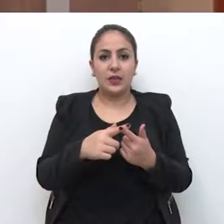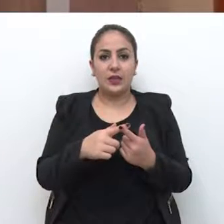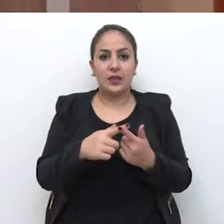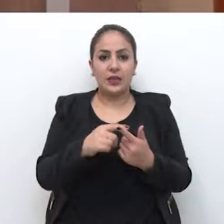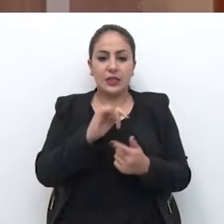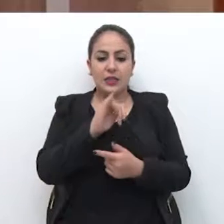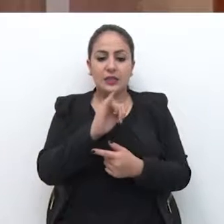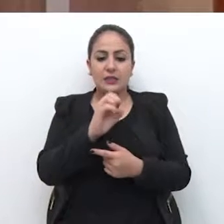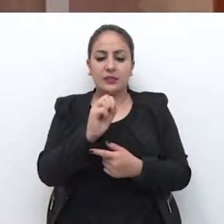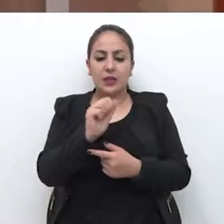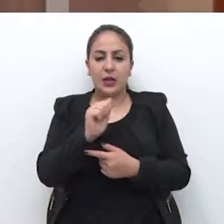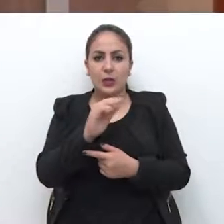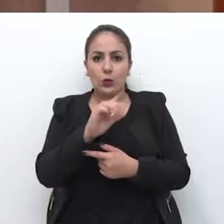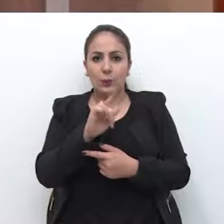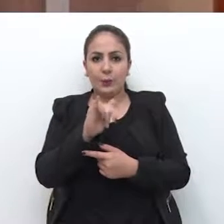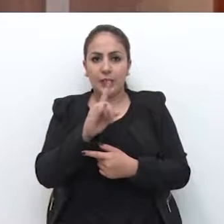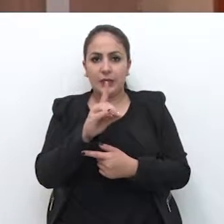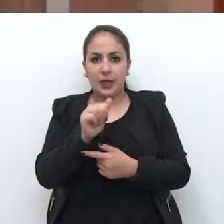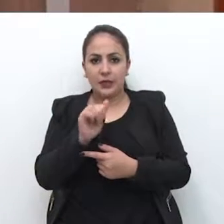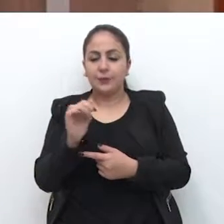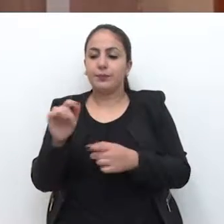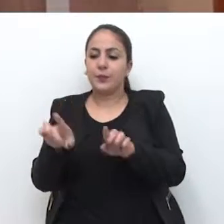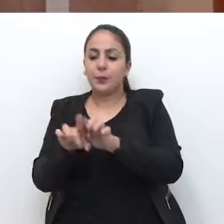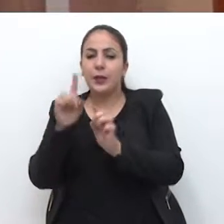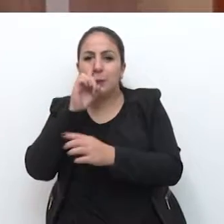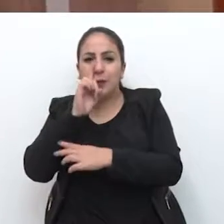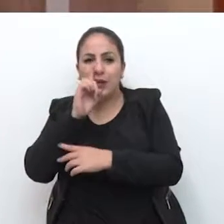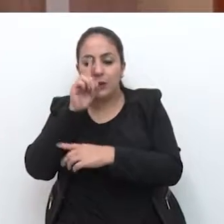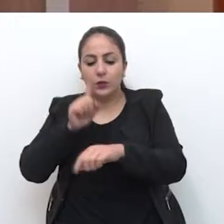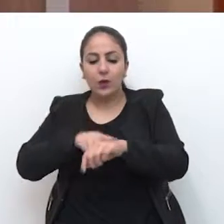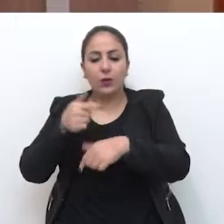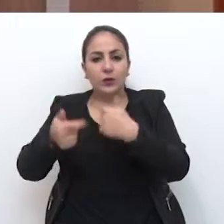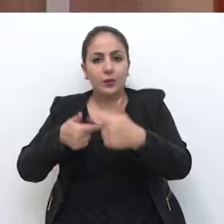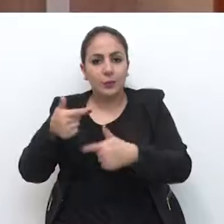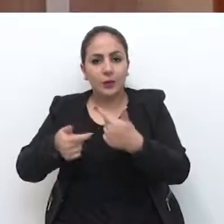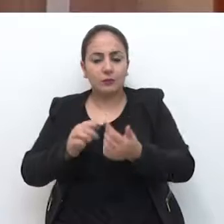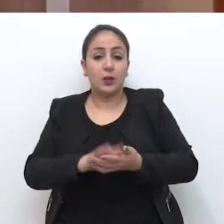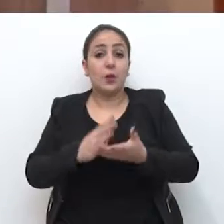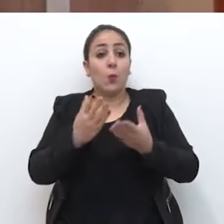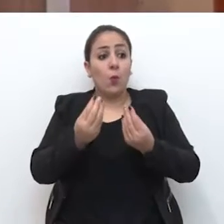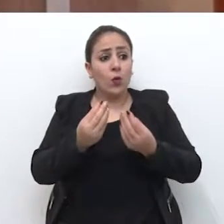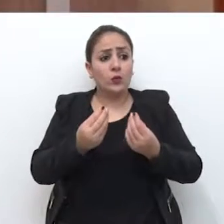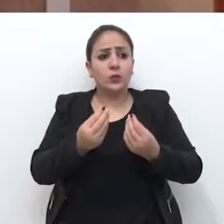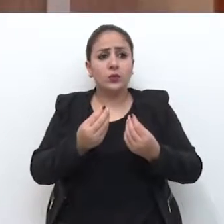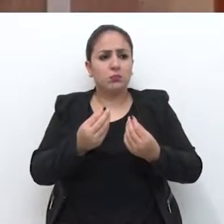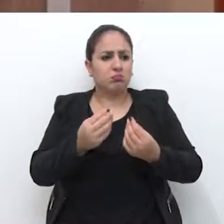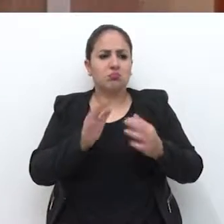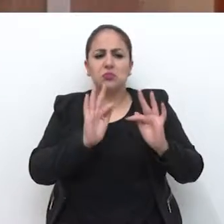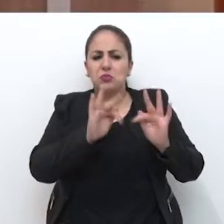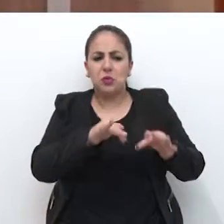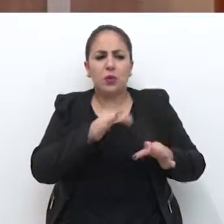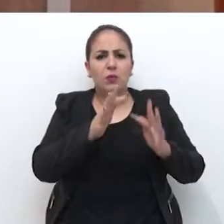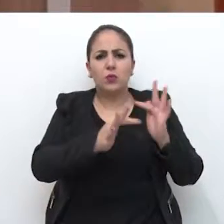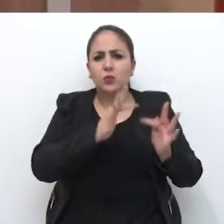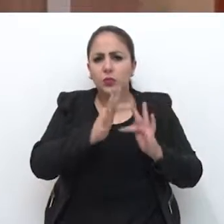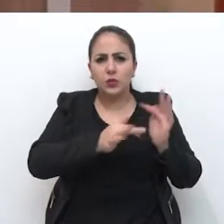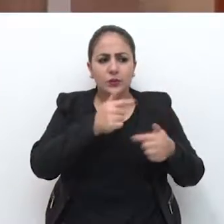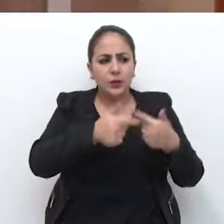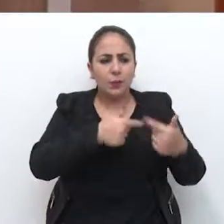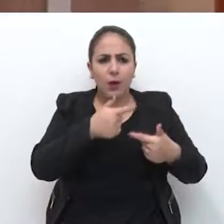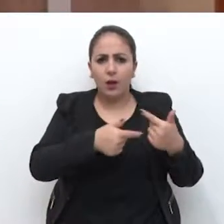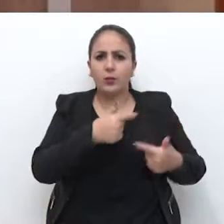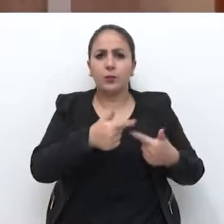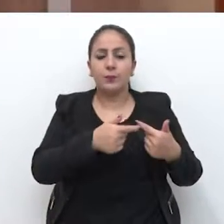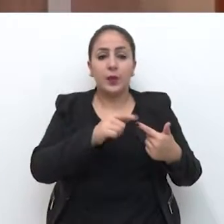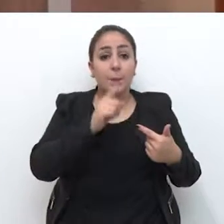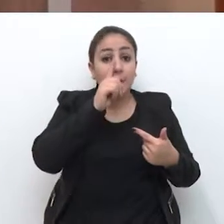periculosidade. Nós tivemos muitas situações de servidores que não trabalham mais em funções insalubres ou